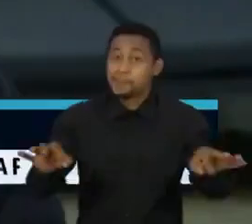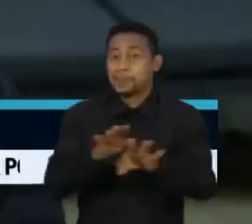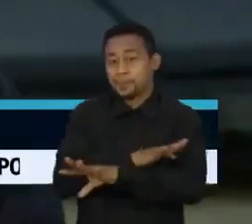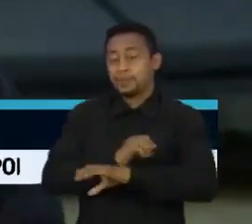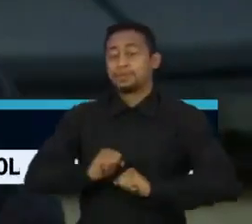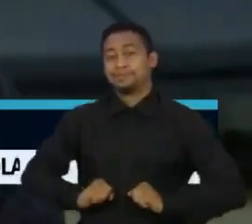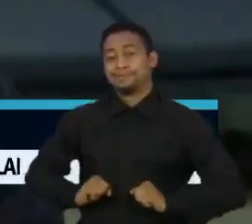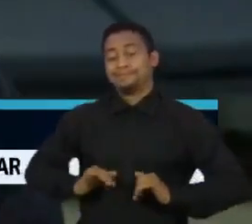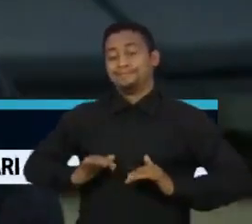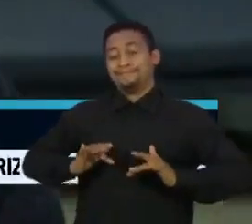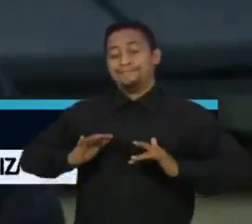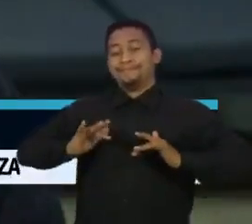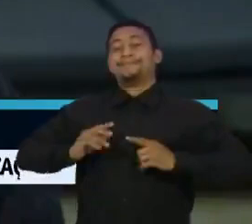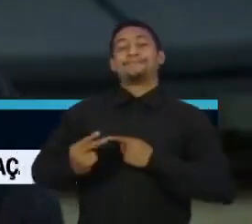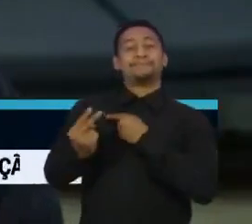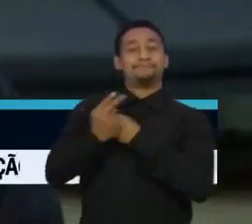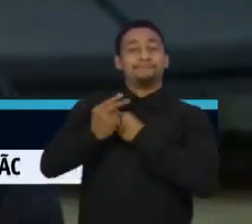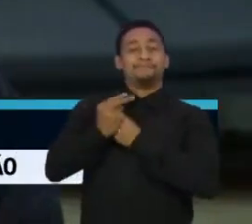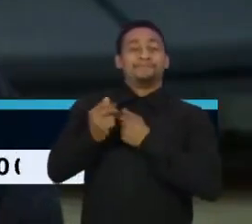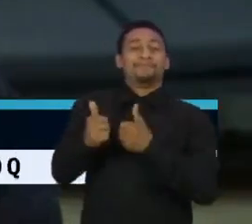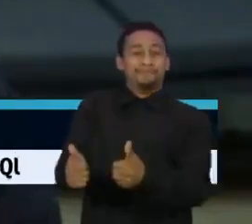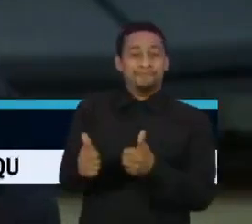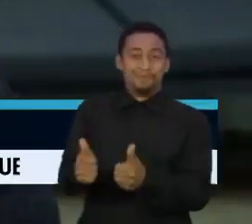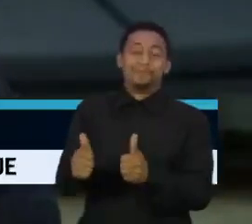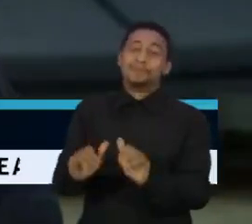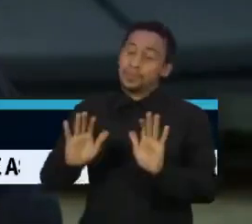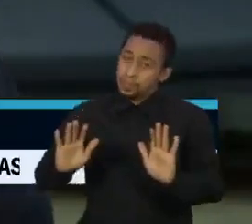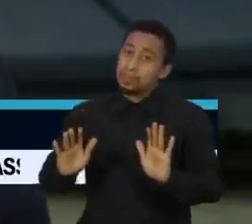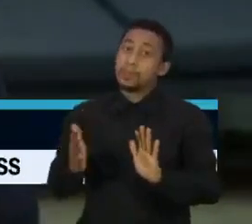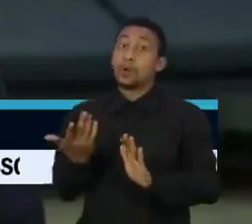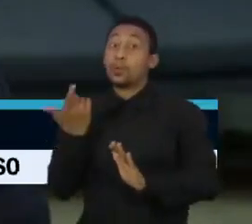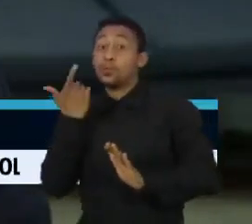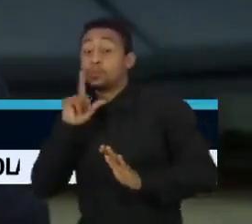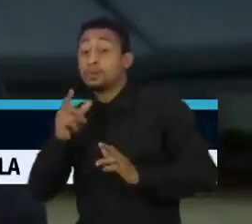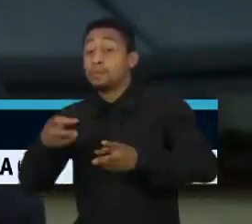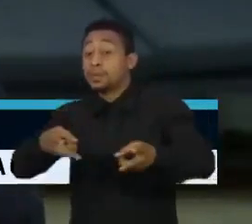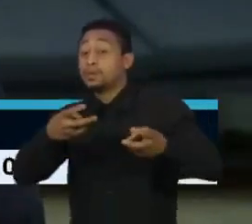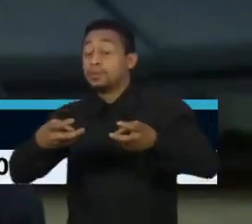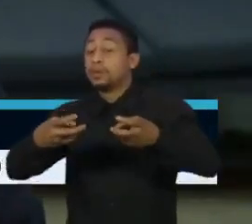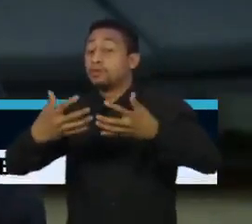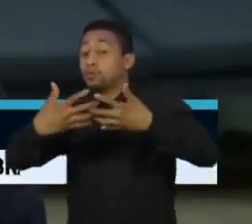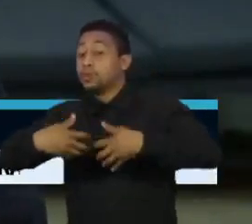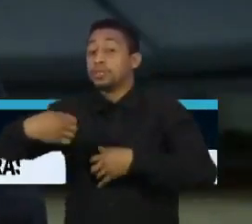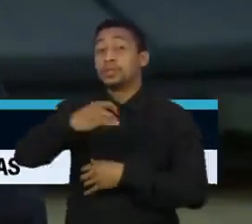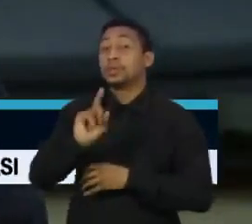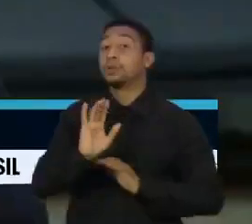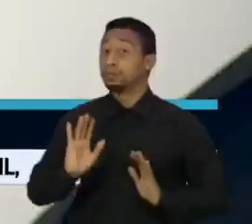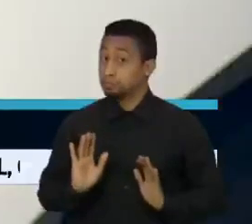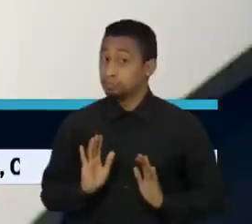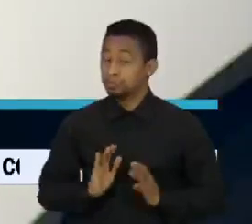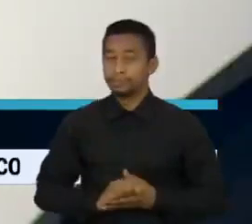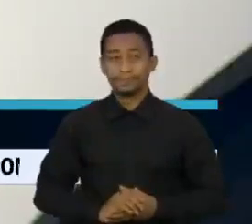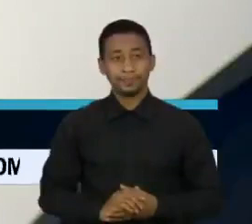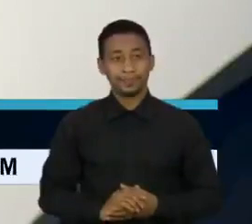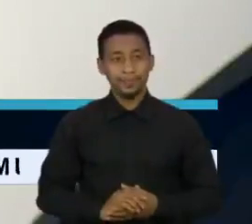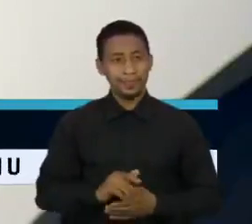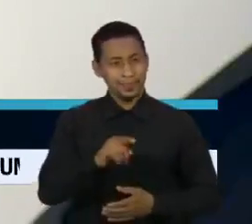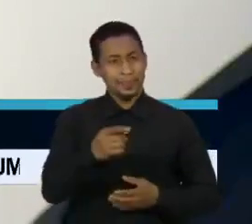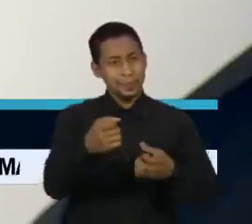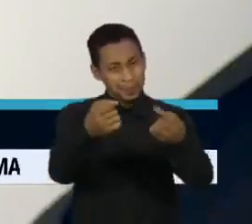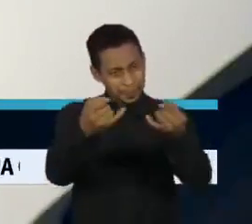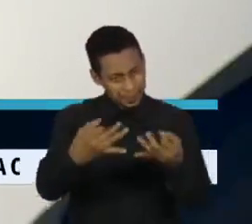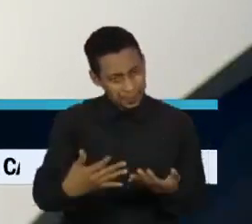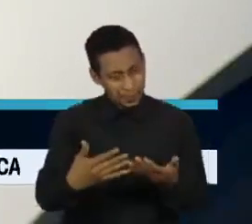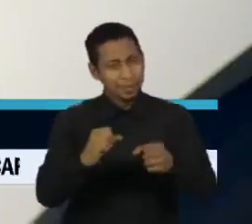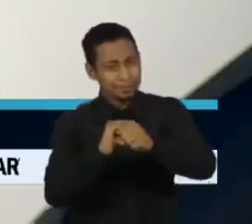a imunidade completa, devida e esperada que a gente tem que ter para saber que funciona contra a Delta. Você falou da variante